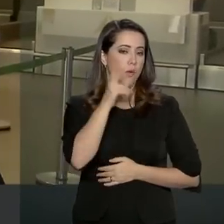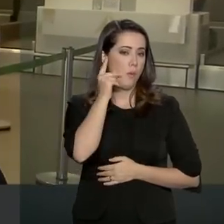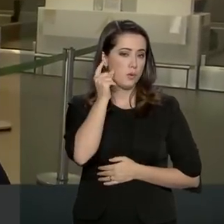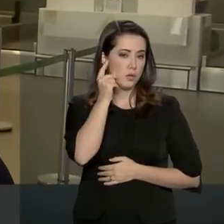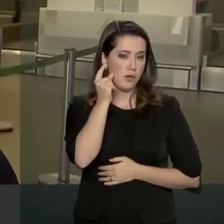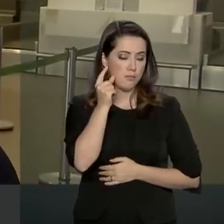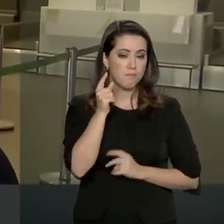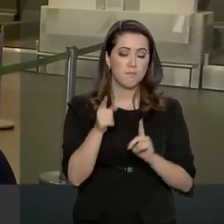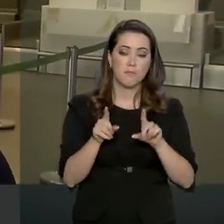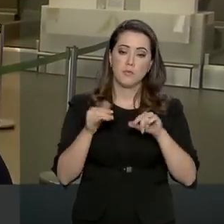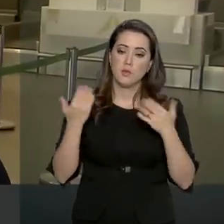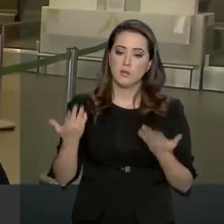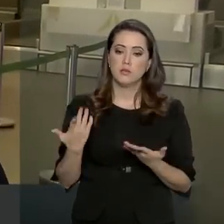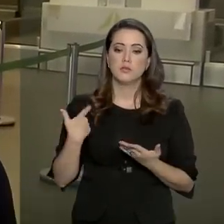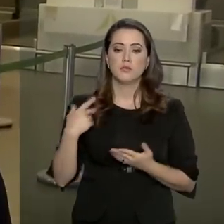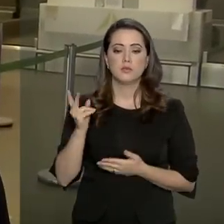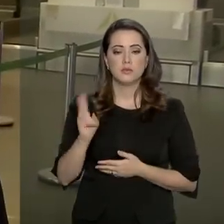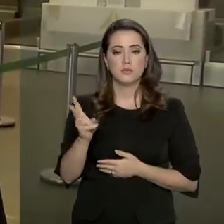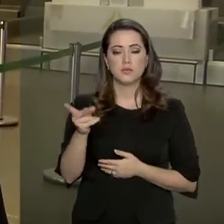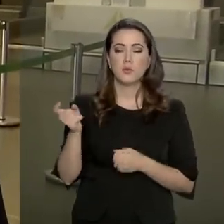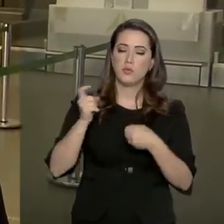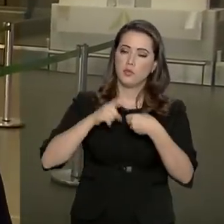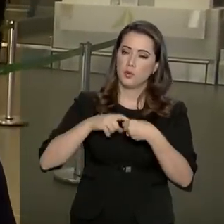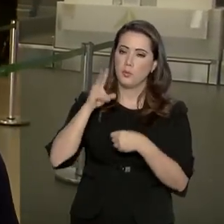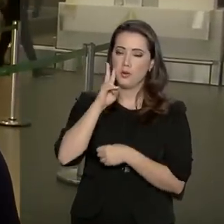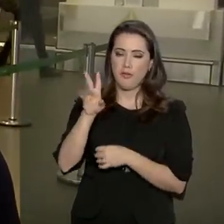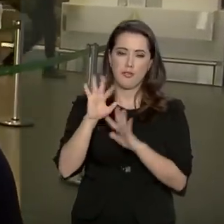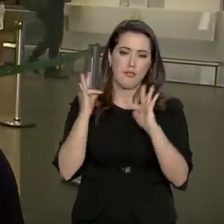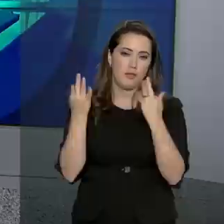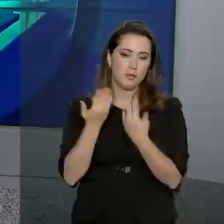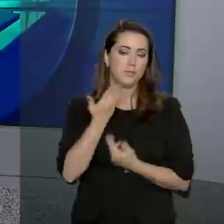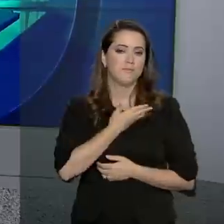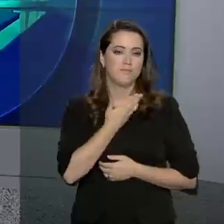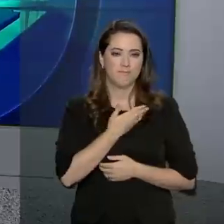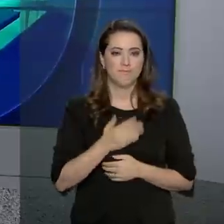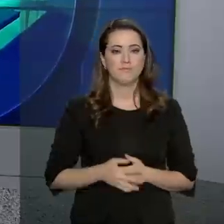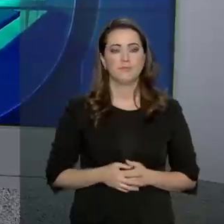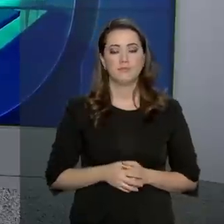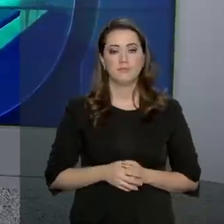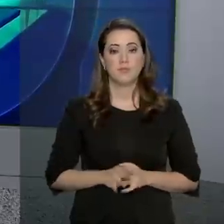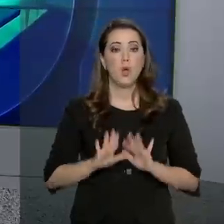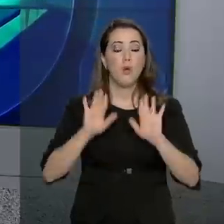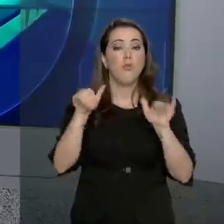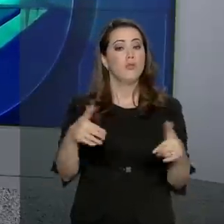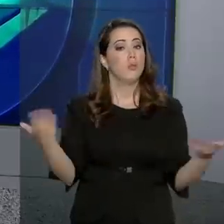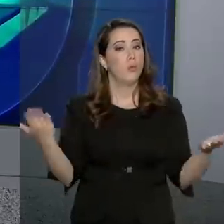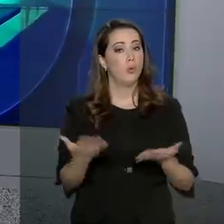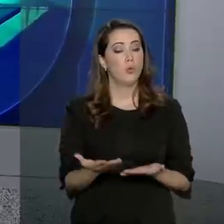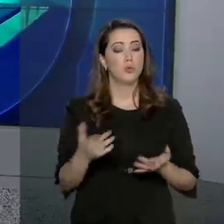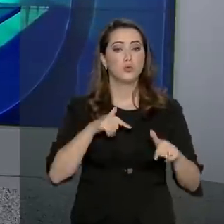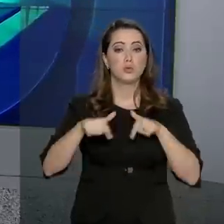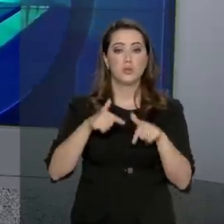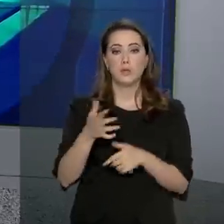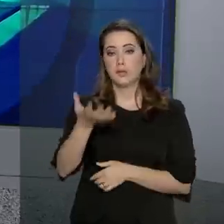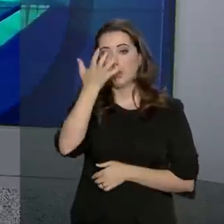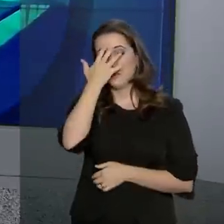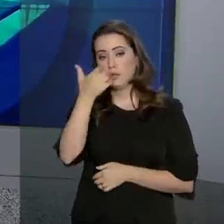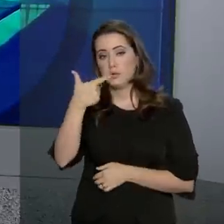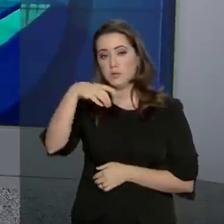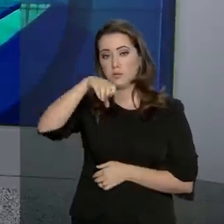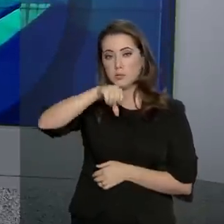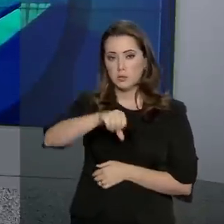nós moramos no Ceará e viemos rever a família, os familiares, os amigos. Termina hoje a Operação Carnaval